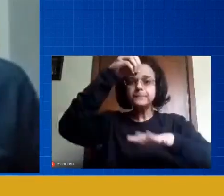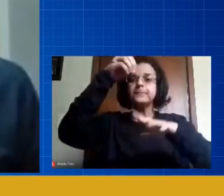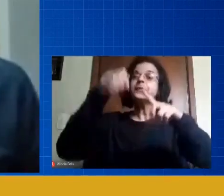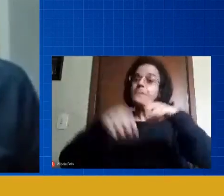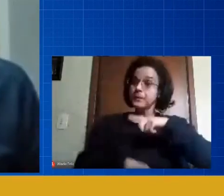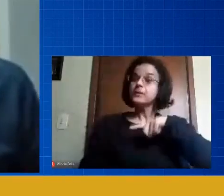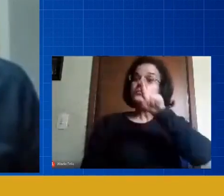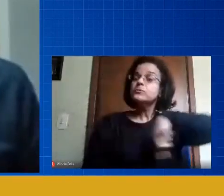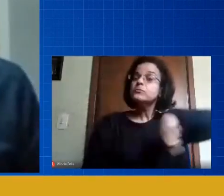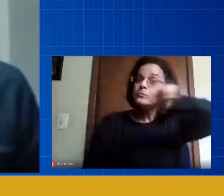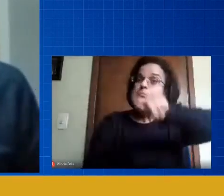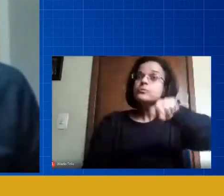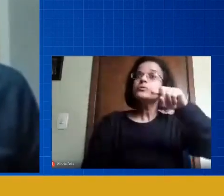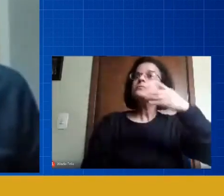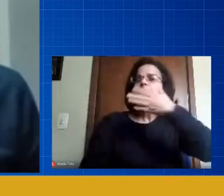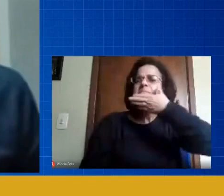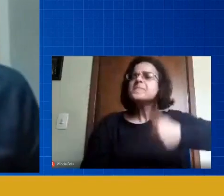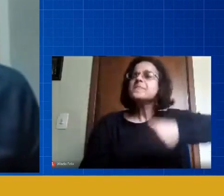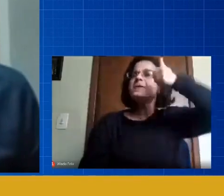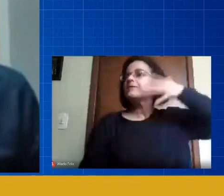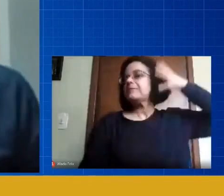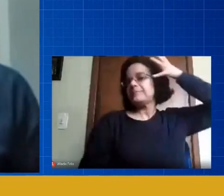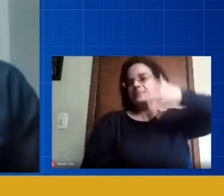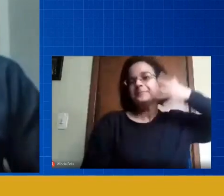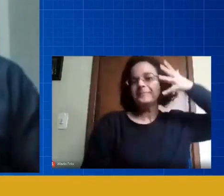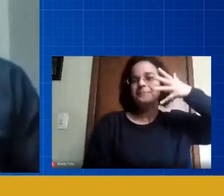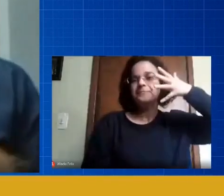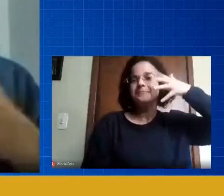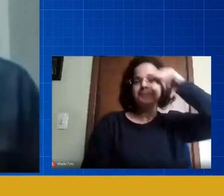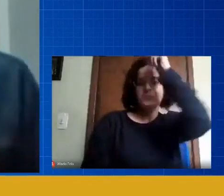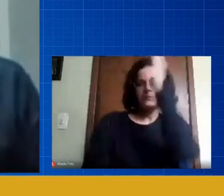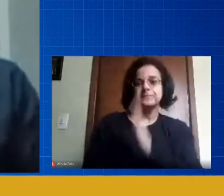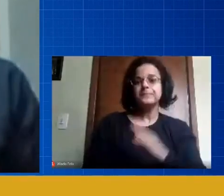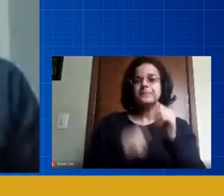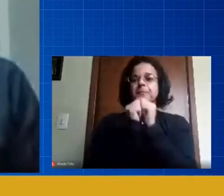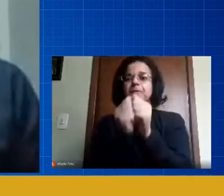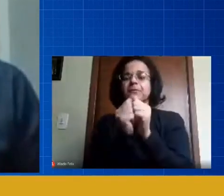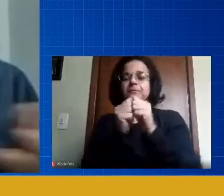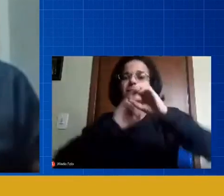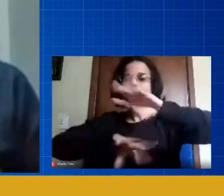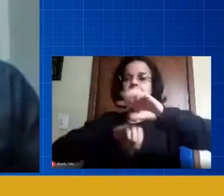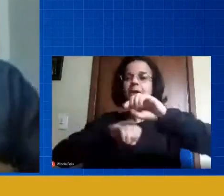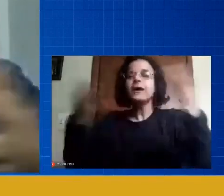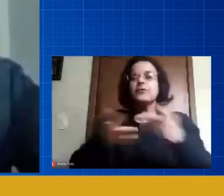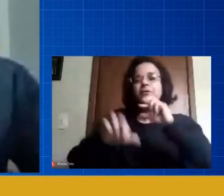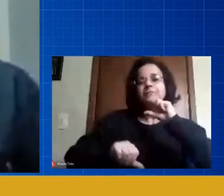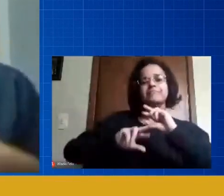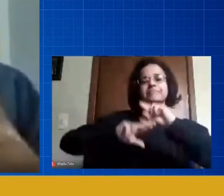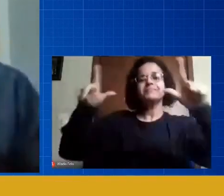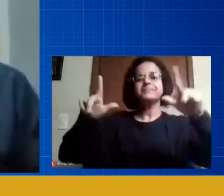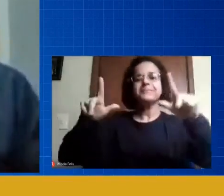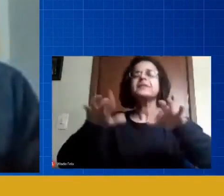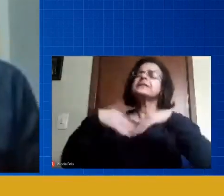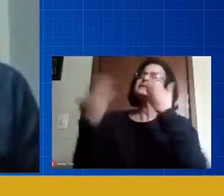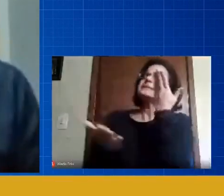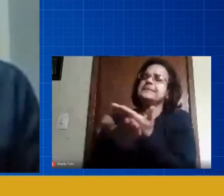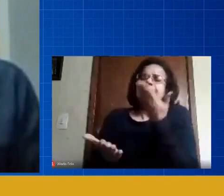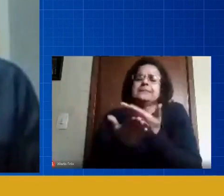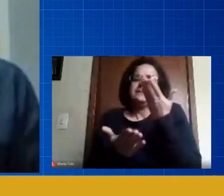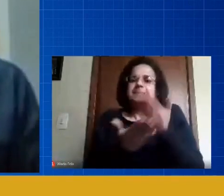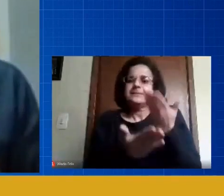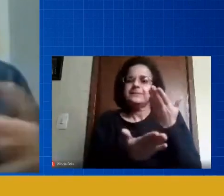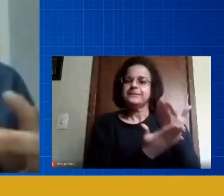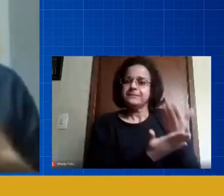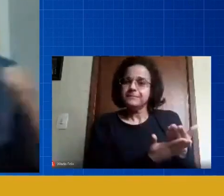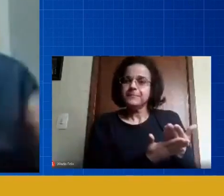melhores palestrantes do Brasil com a gente na área de educação, vamos fazer diferente, começamos a estudar, estudar, estudar, estudar, tá,